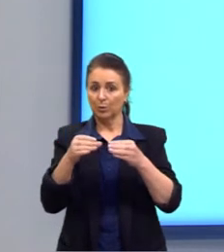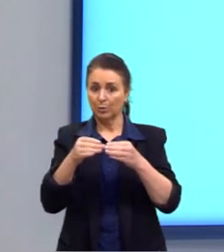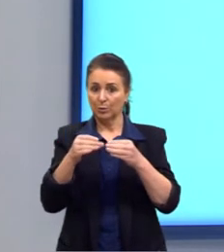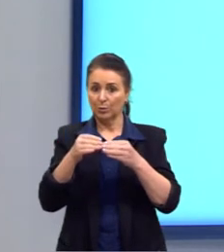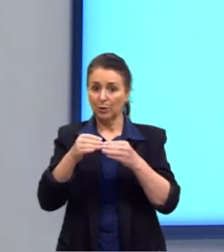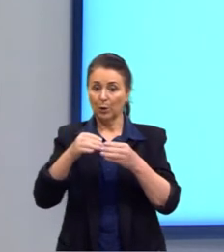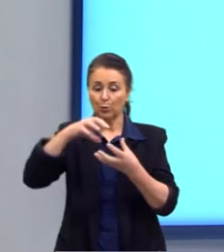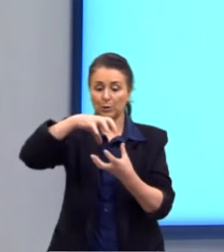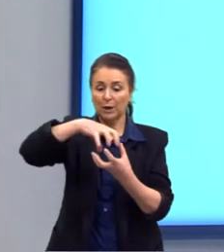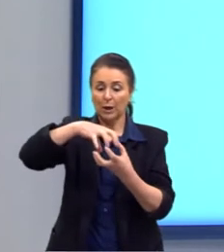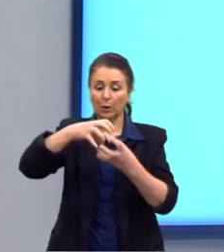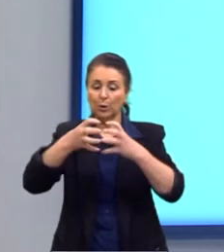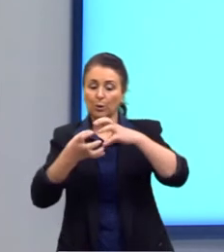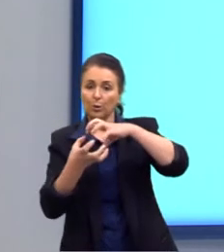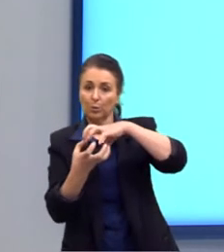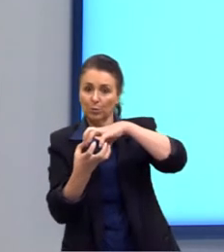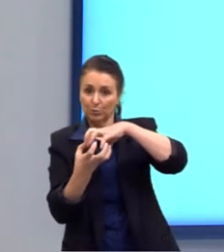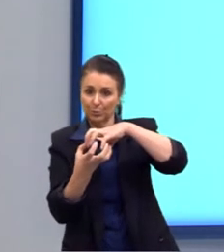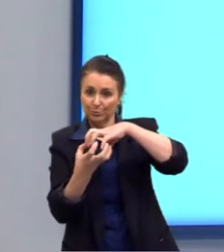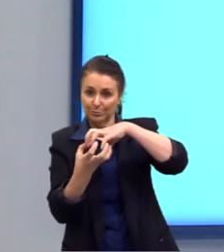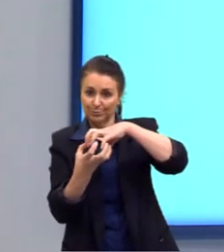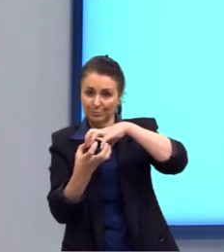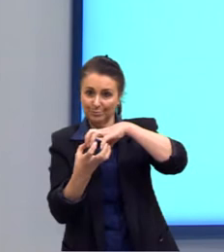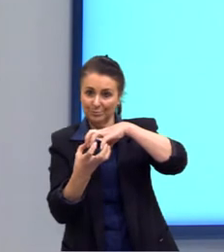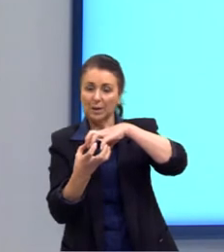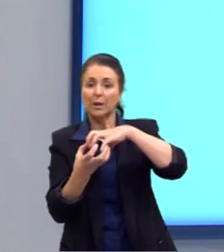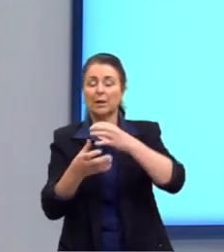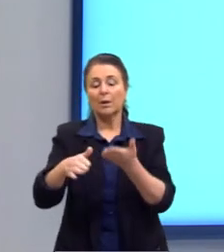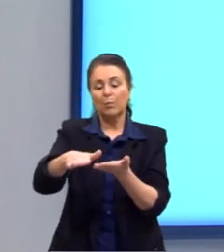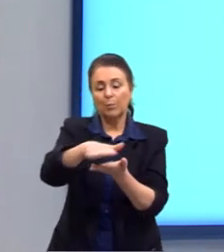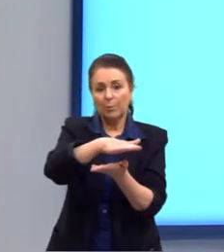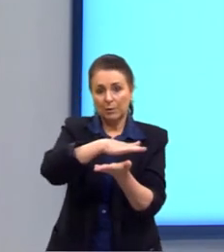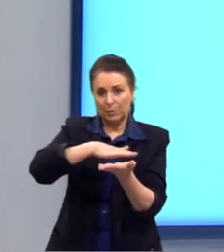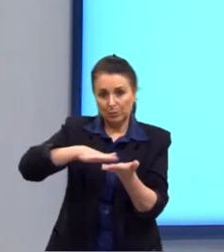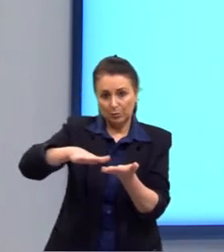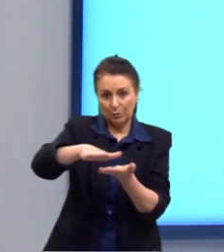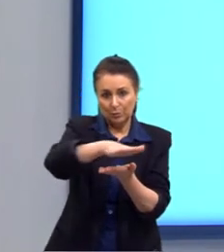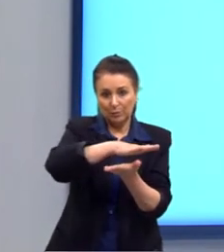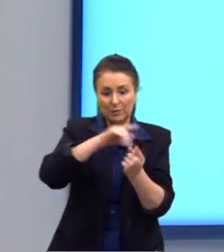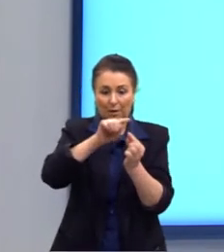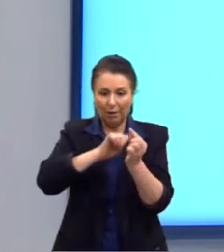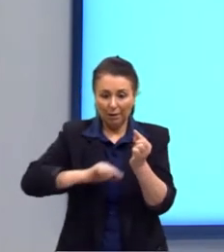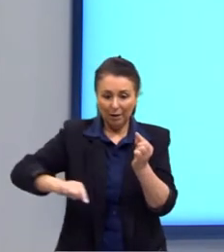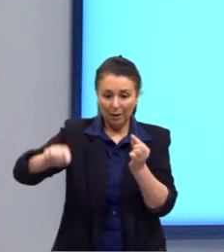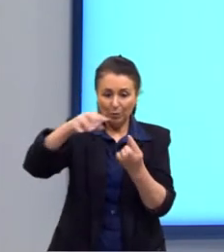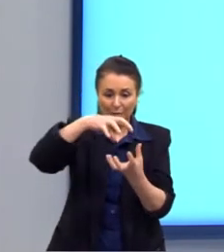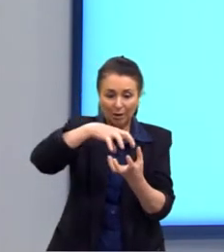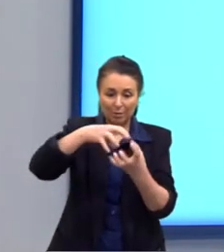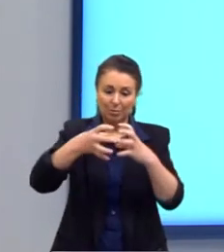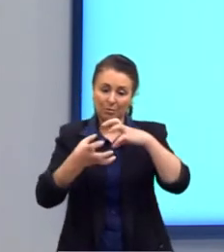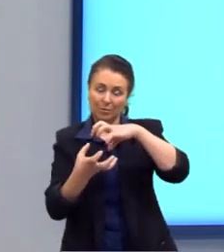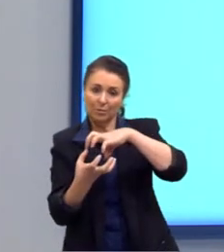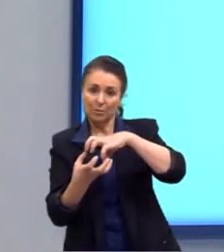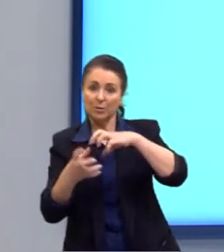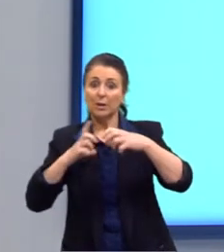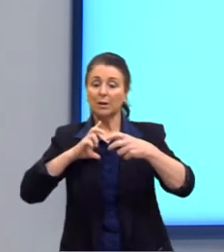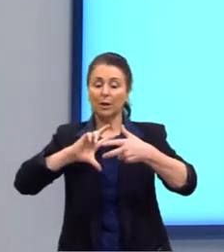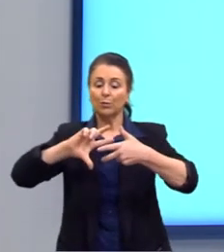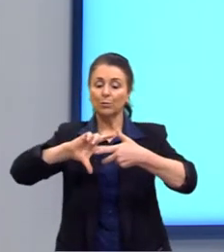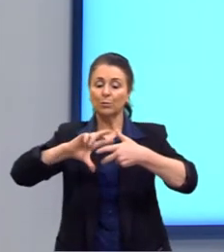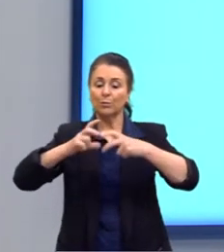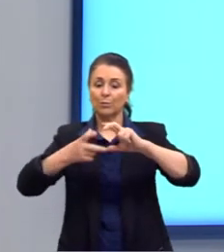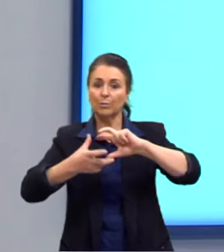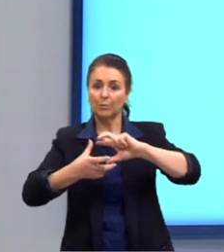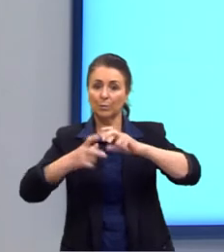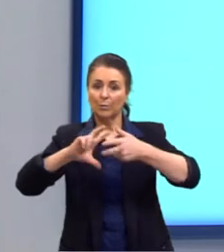redondos, que eles são delimitados por uma superfície que é arredondada. E os poliedros, que são